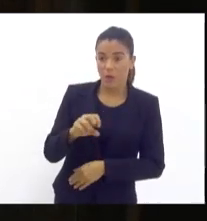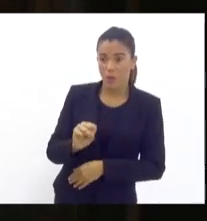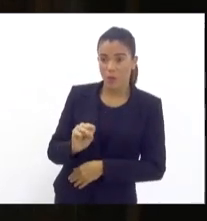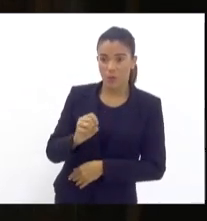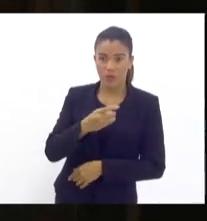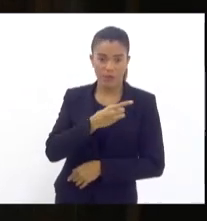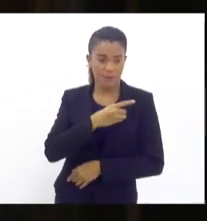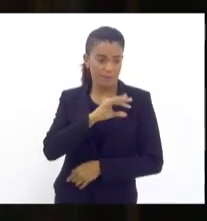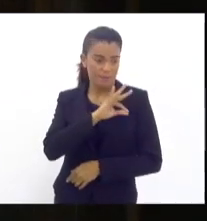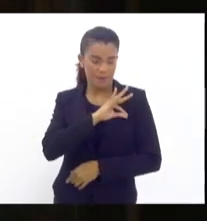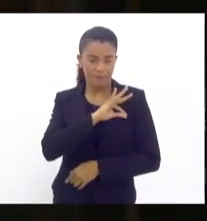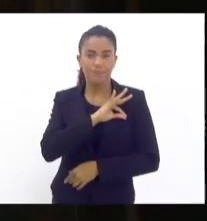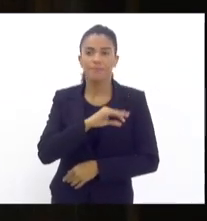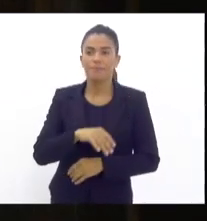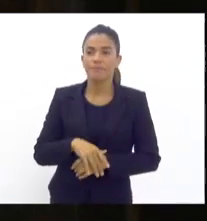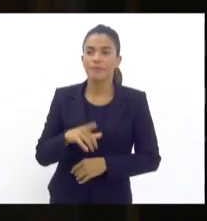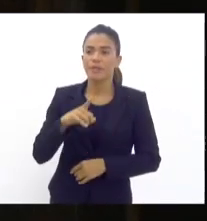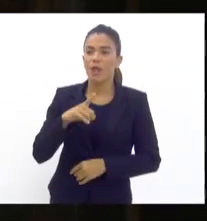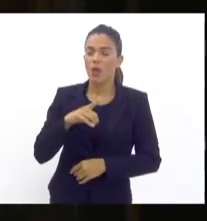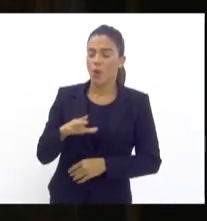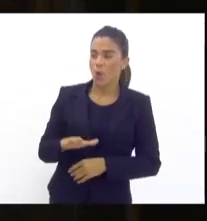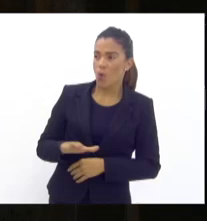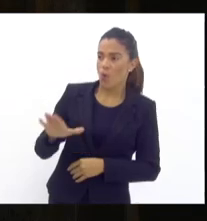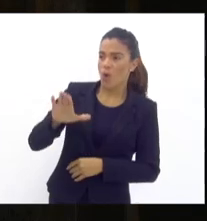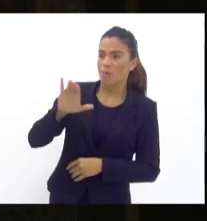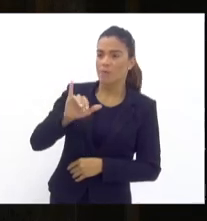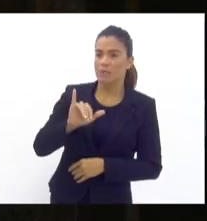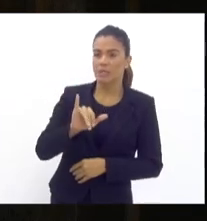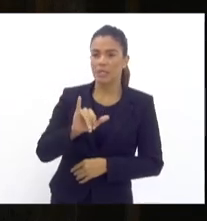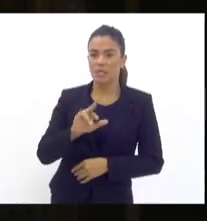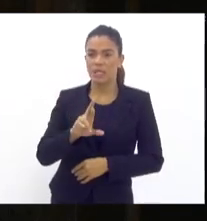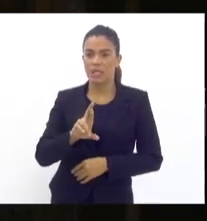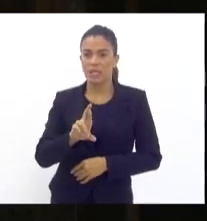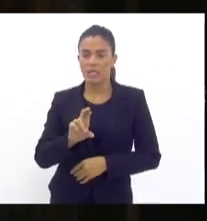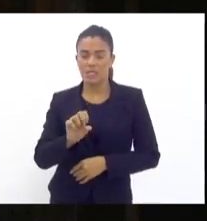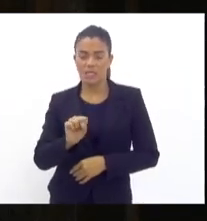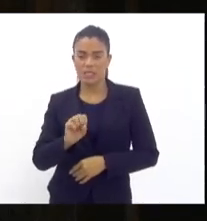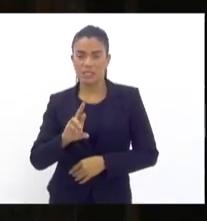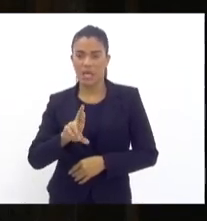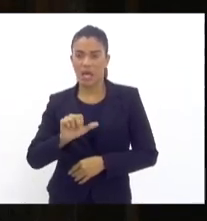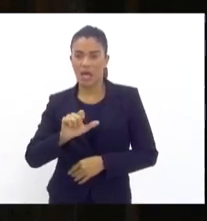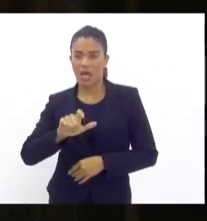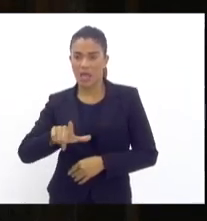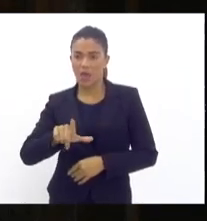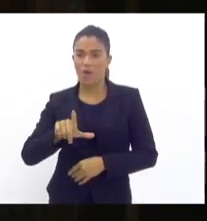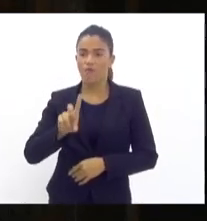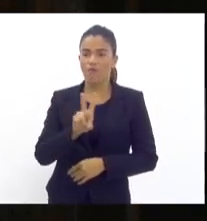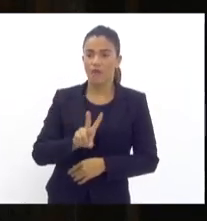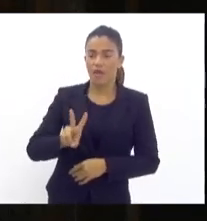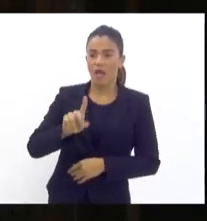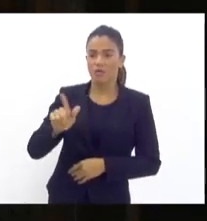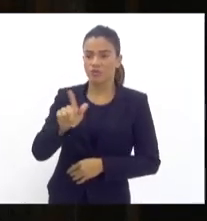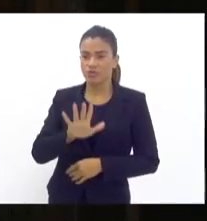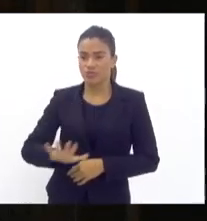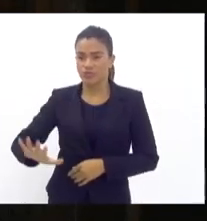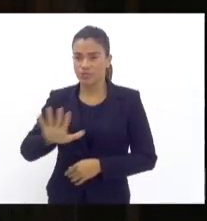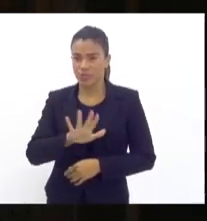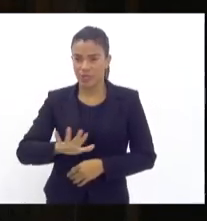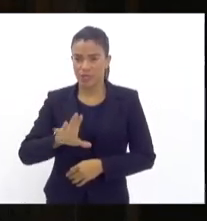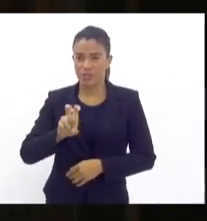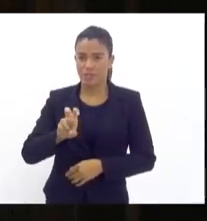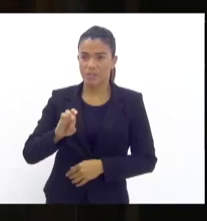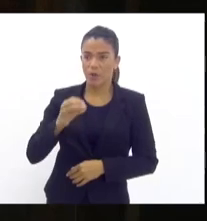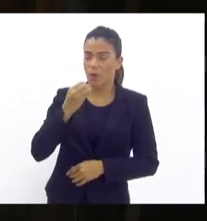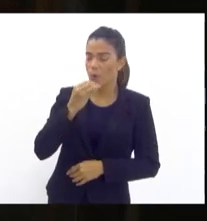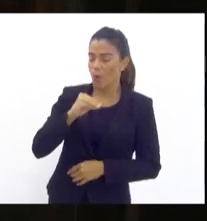nós temos o Complexo Israel, que compõe cinco localidades. Vigário-Geral, Cidade Alta, Parada de Lucas, Cinco Bocas e